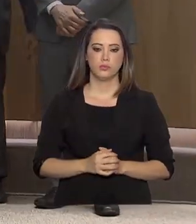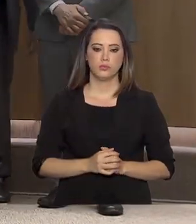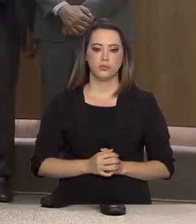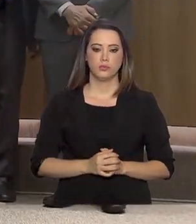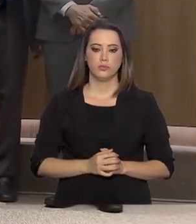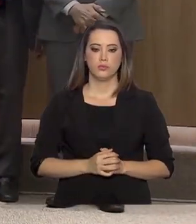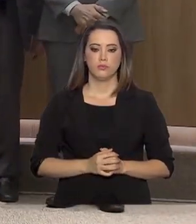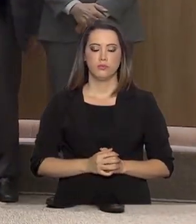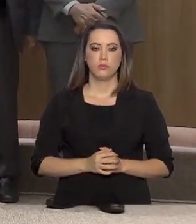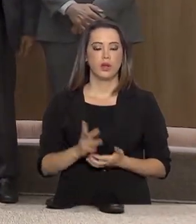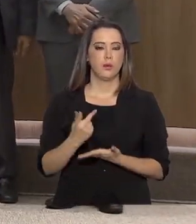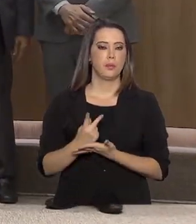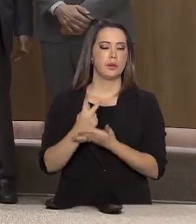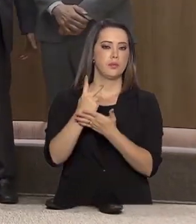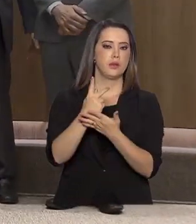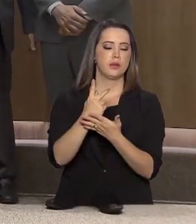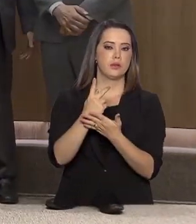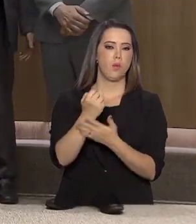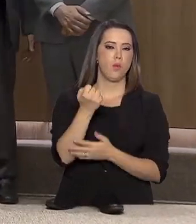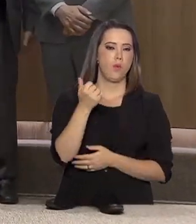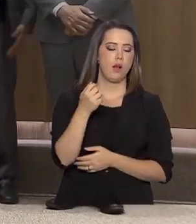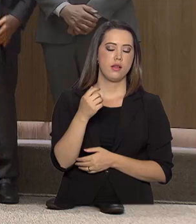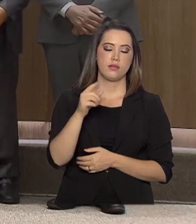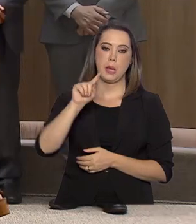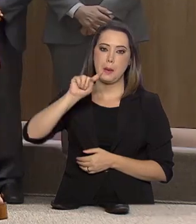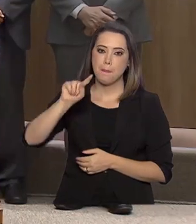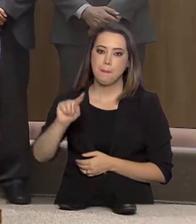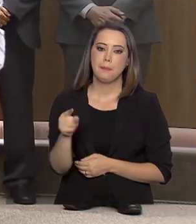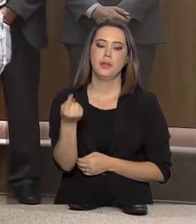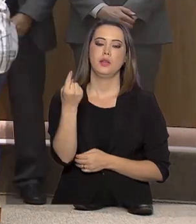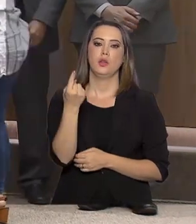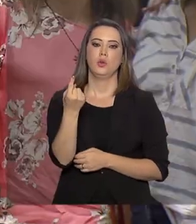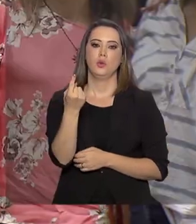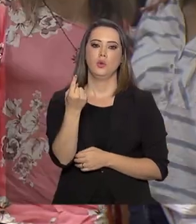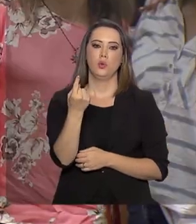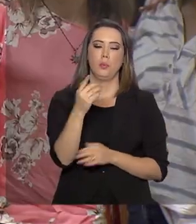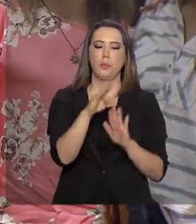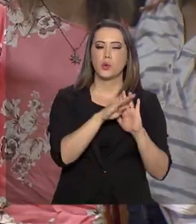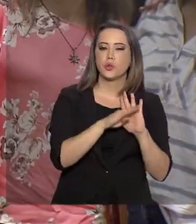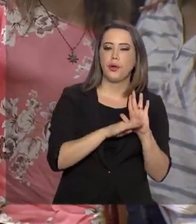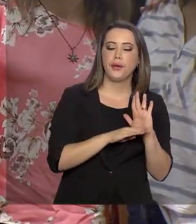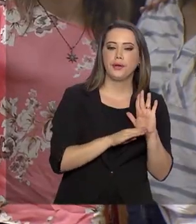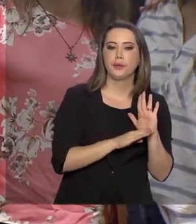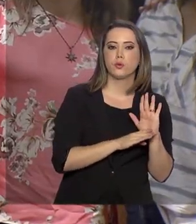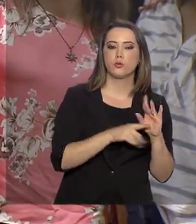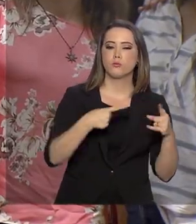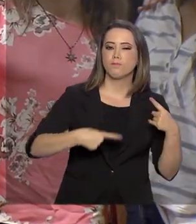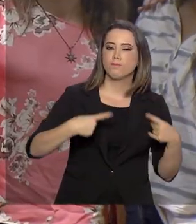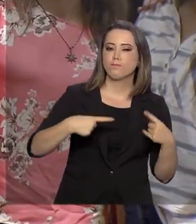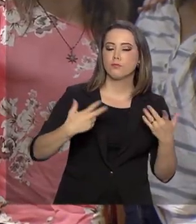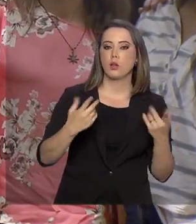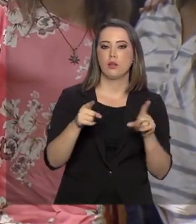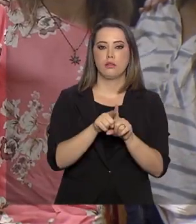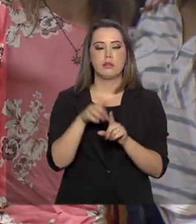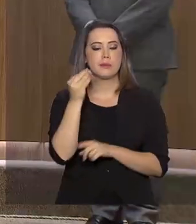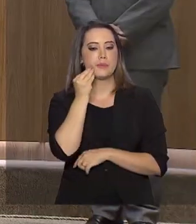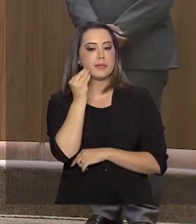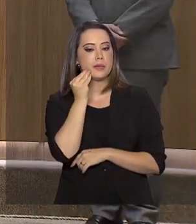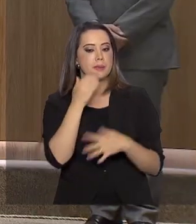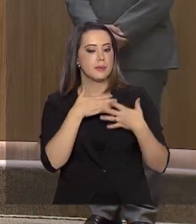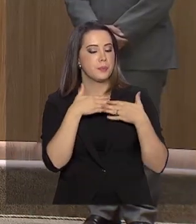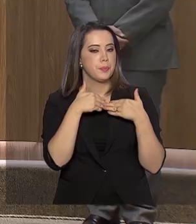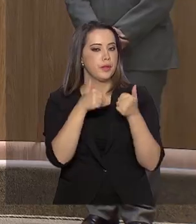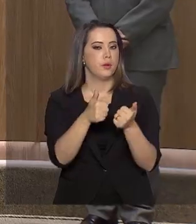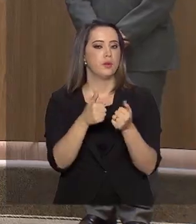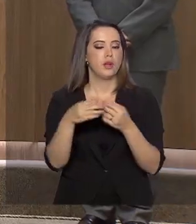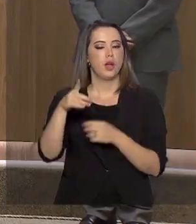A premiação teve quase mil iniciativas concorrentes, experiências que melhoraram a rotina dos